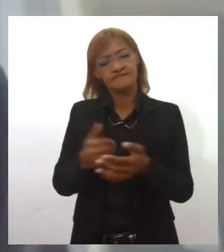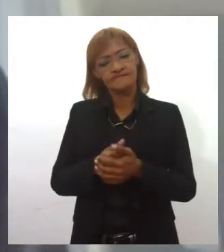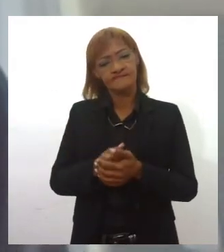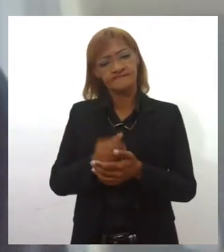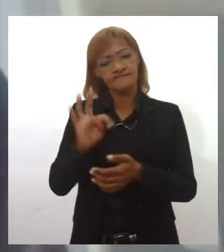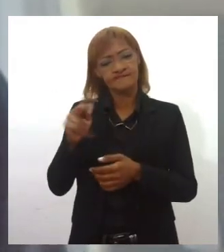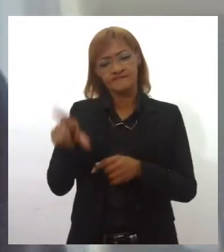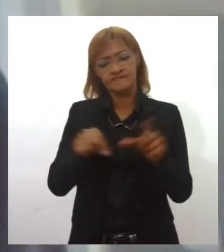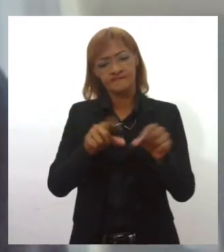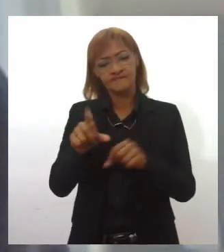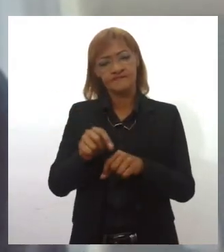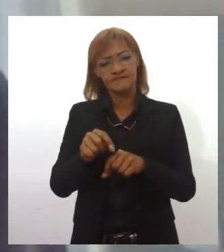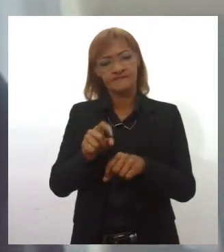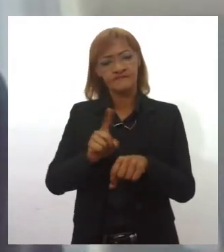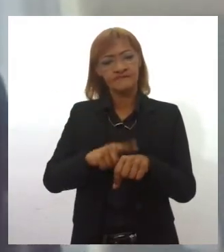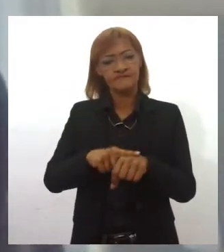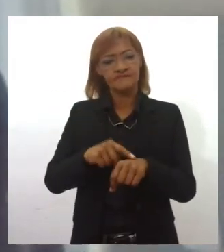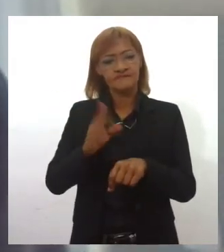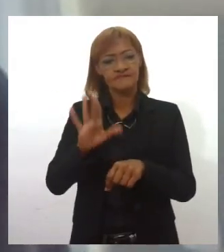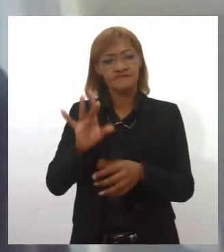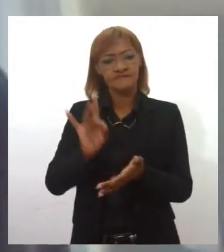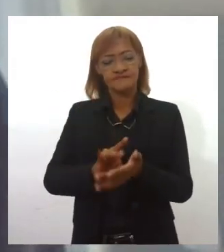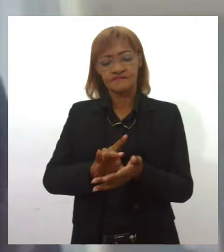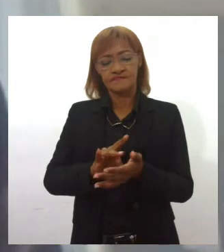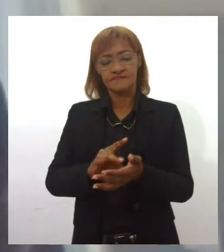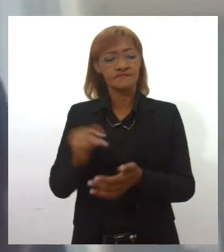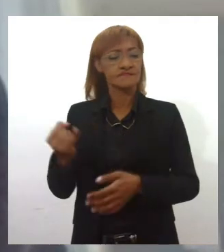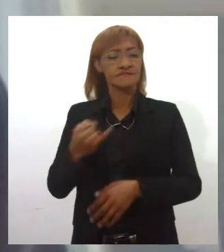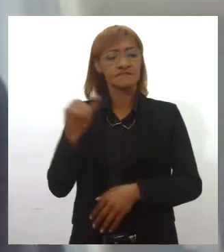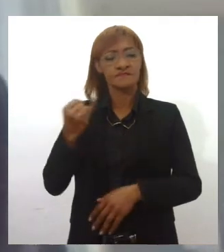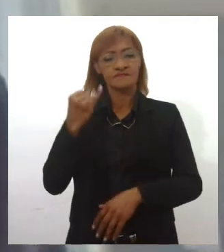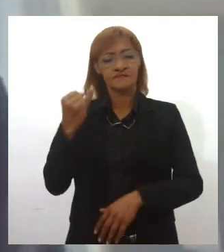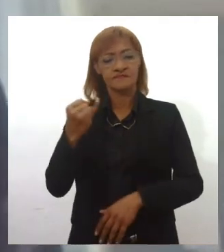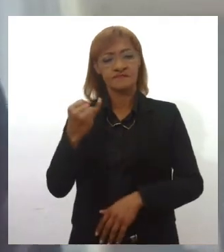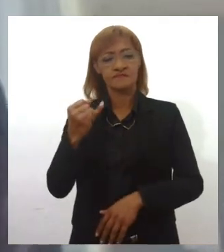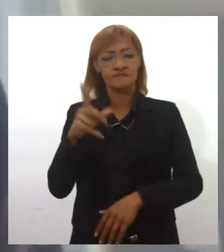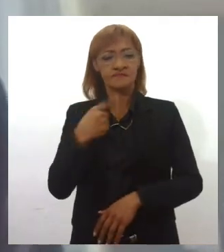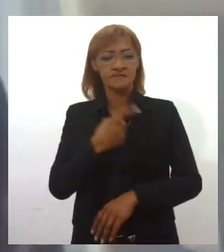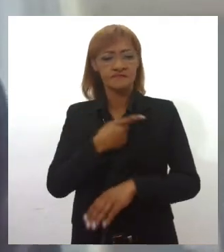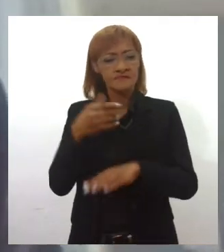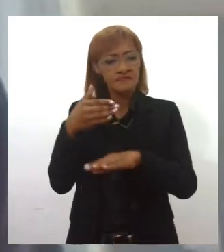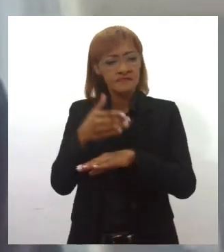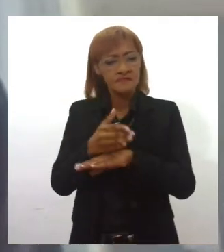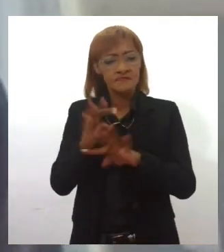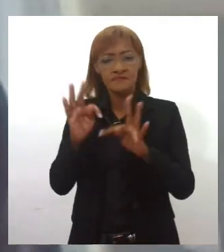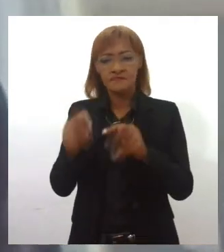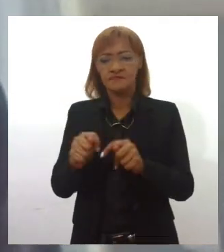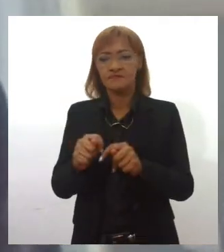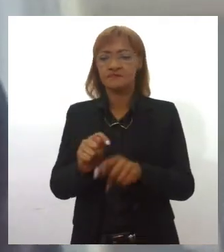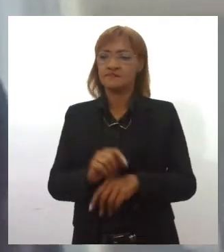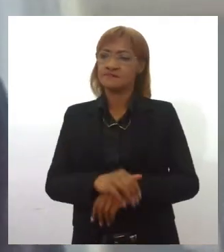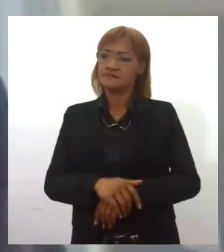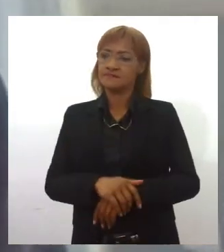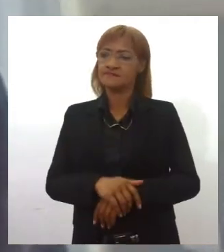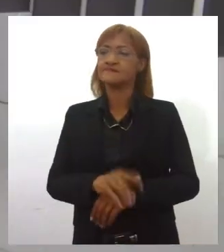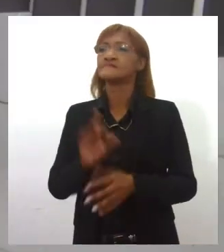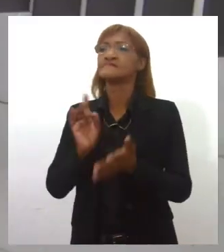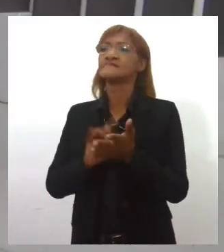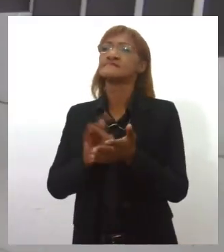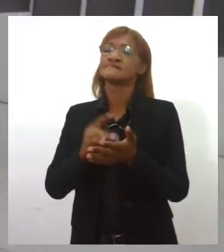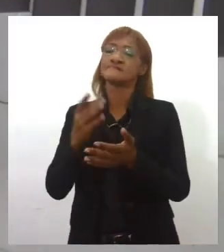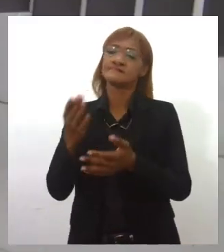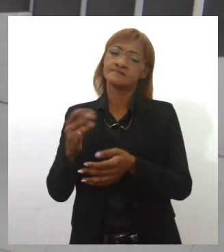que momentos como este sejam realmente significativos para a nossa participação em todas as instâncias possíveis. Com certeza. E, um perto